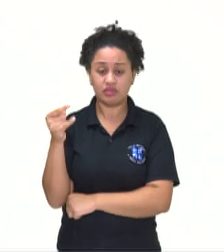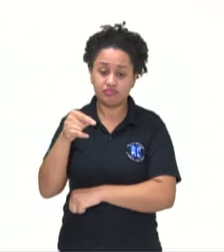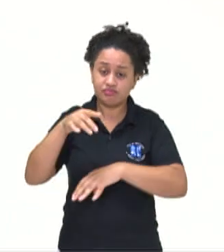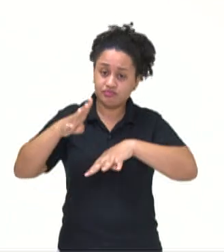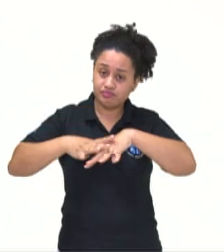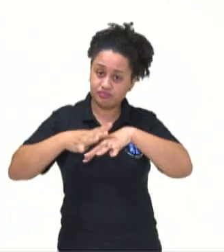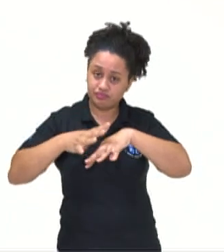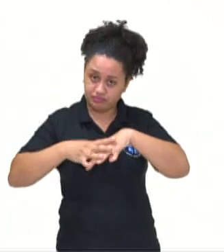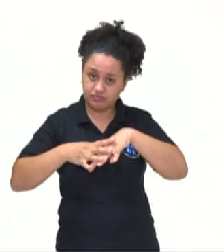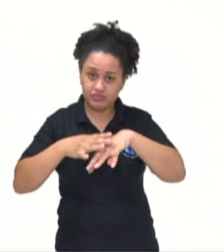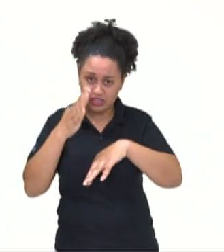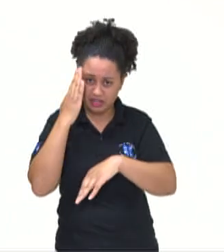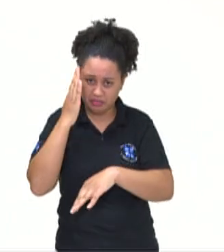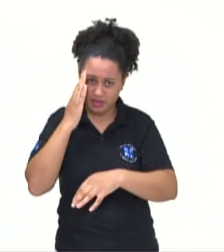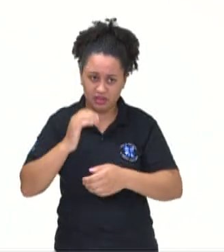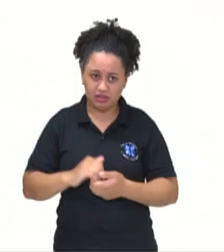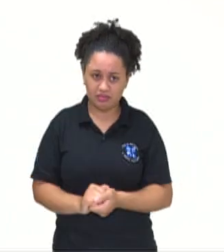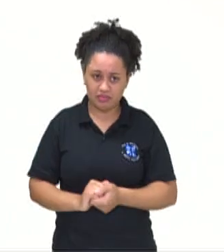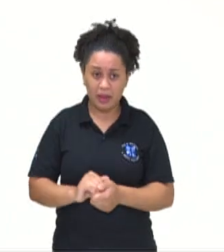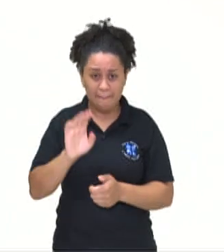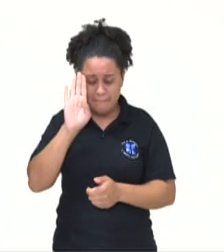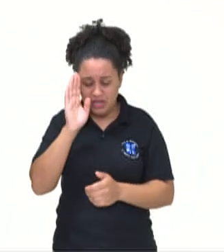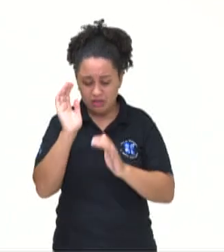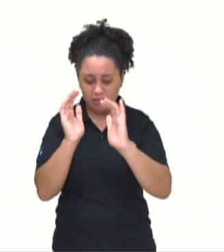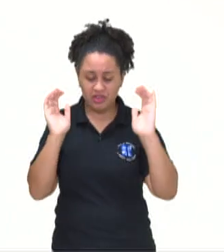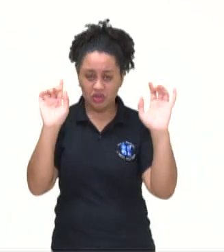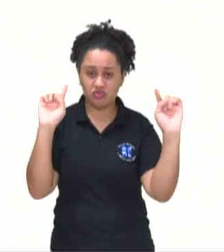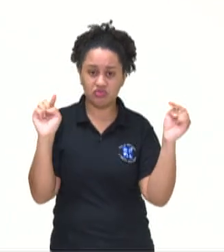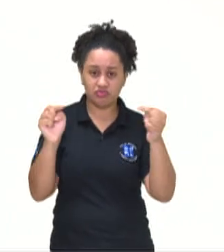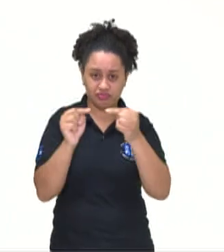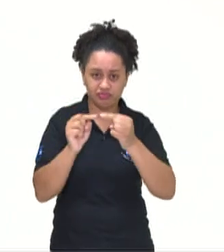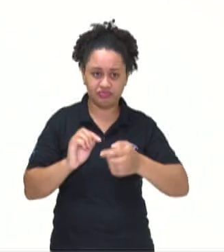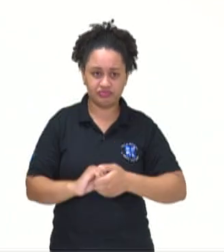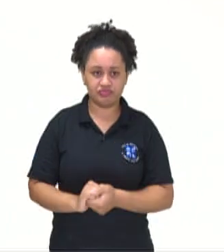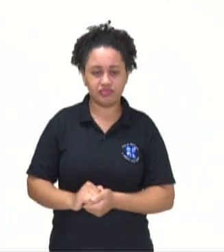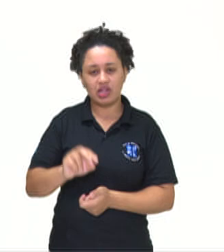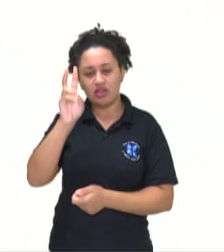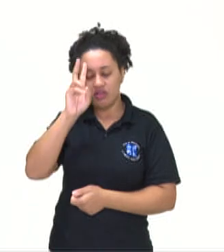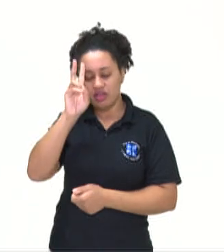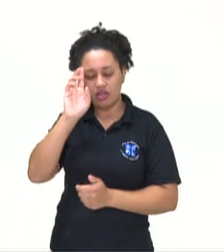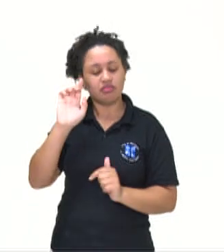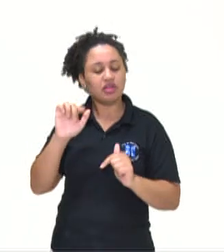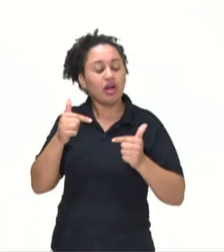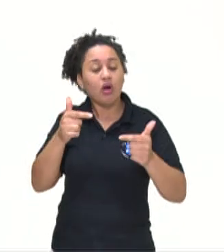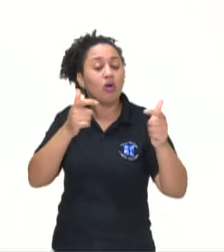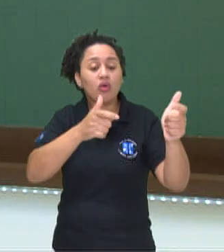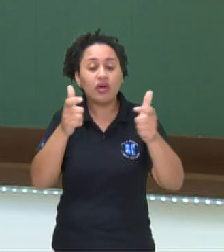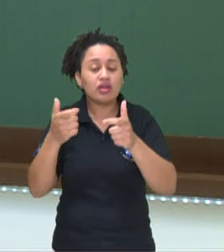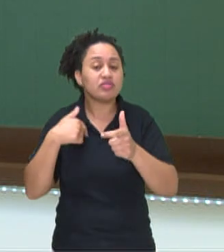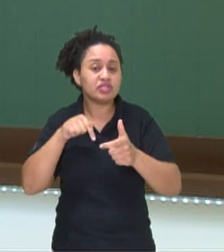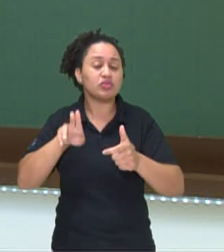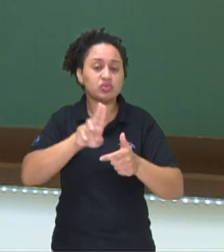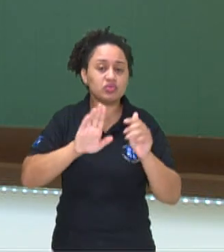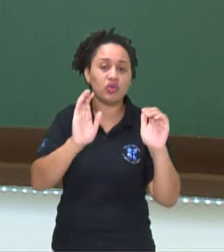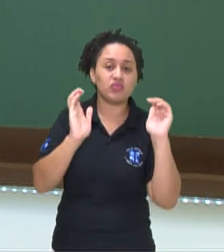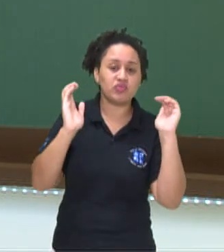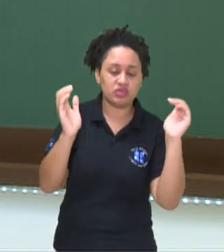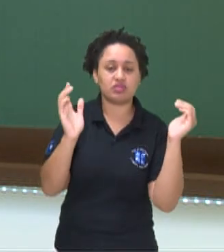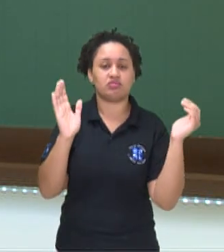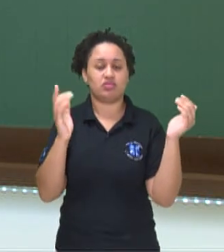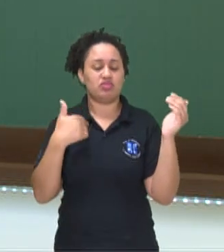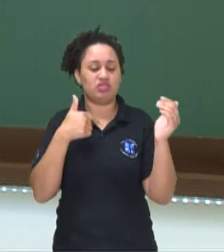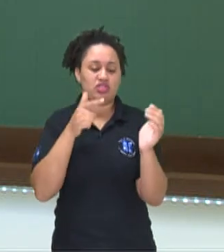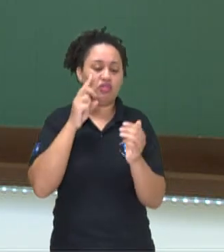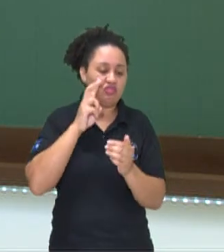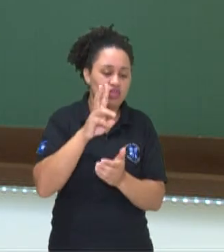dentro da matemática? Ainda mais a função afim? Você lembra de alguma aplicação de funções que você já viu, já estudou